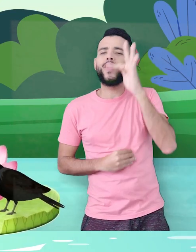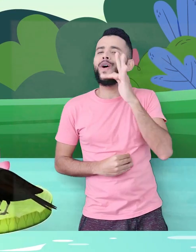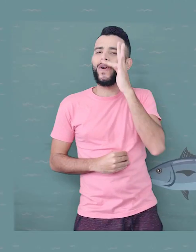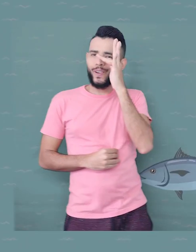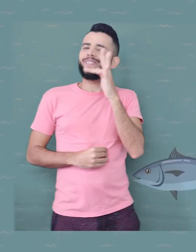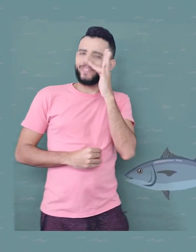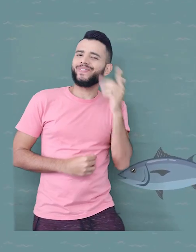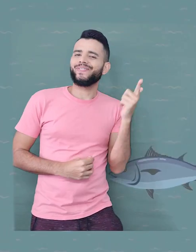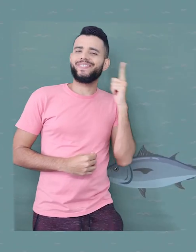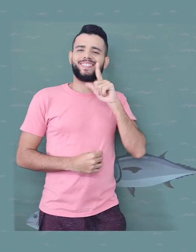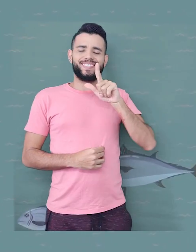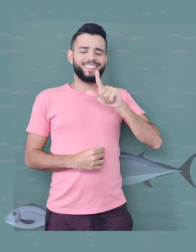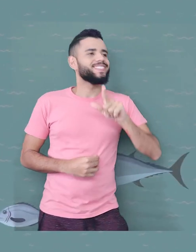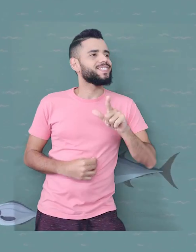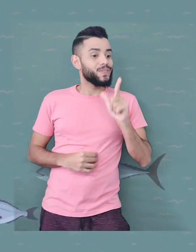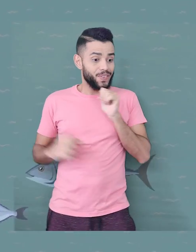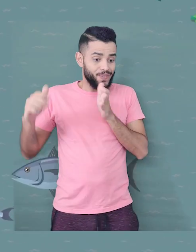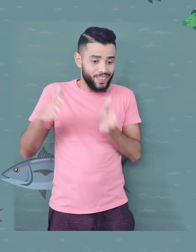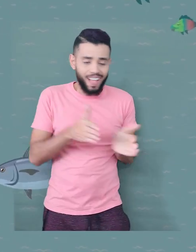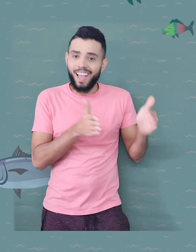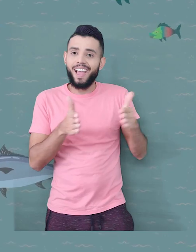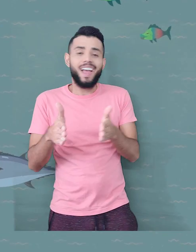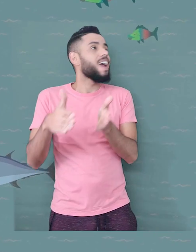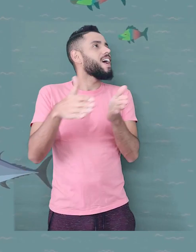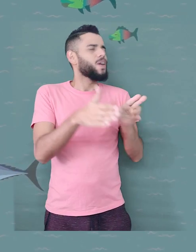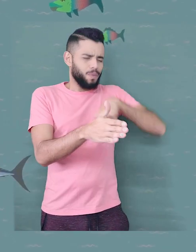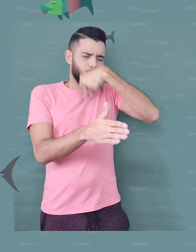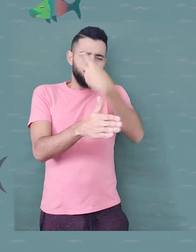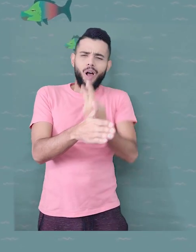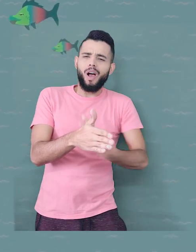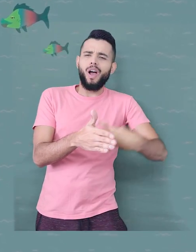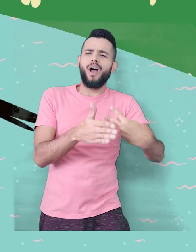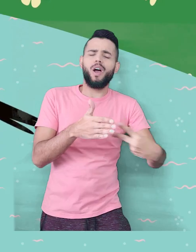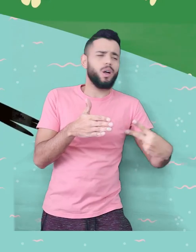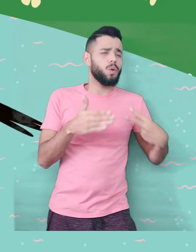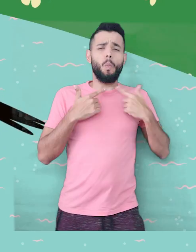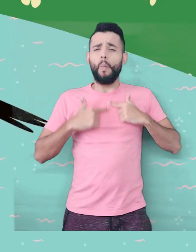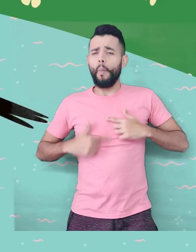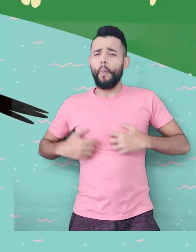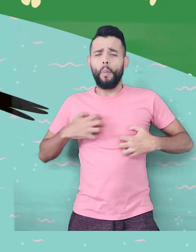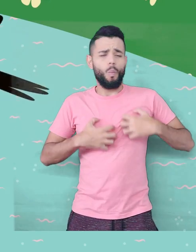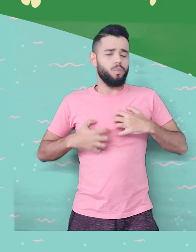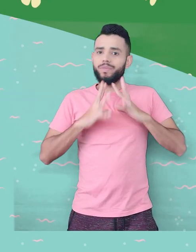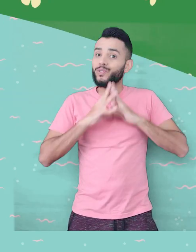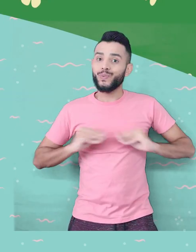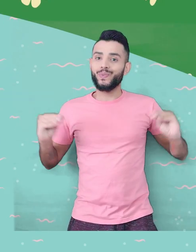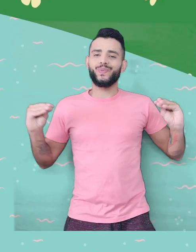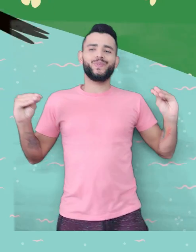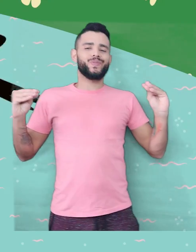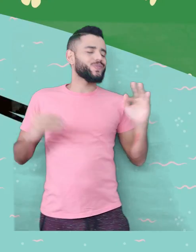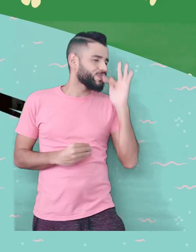Mergulho no rio Sumiu meu vazio Com minha flor eu vou